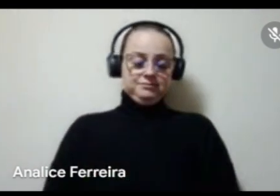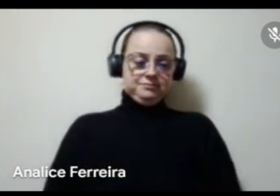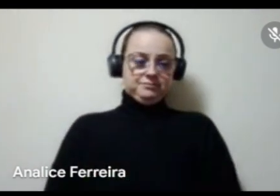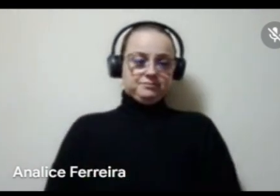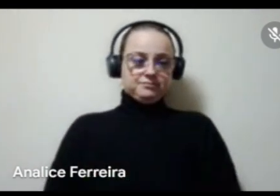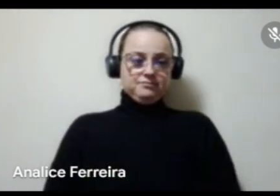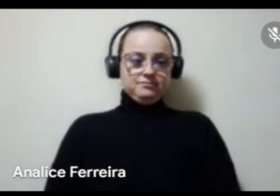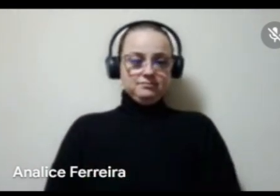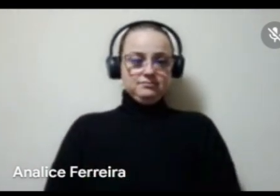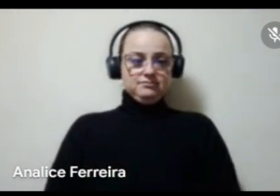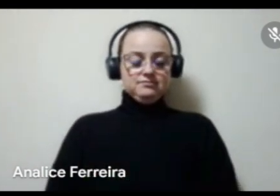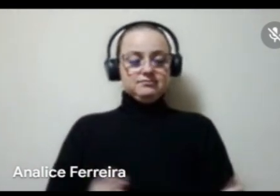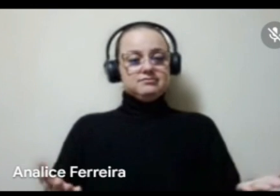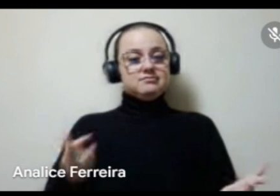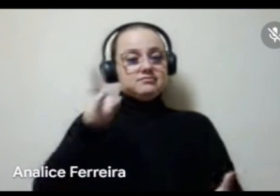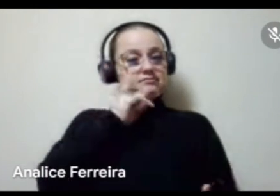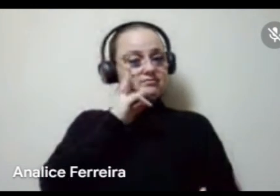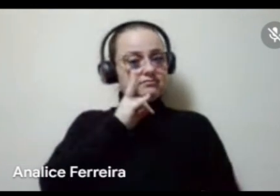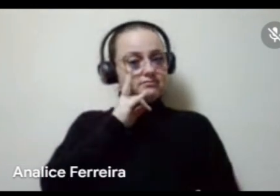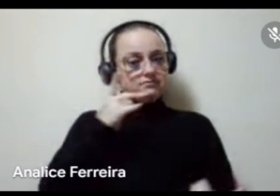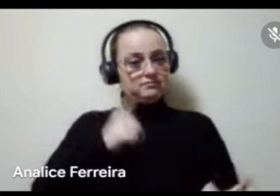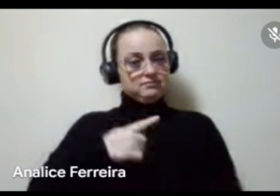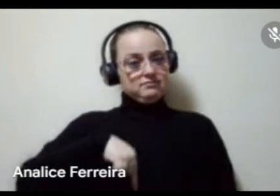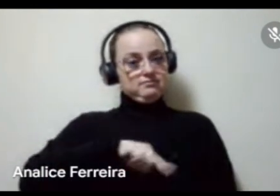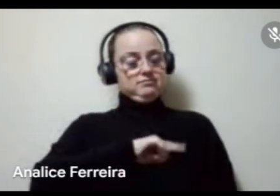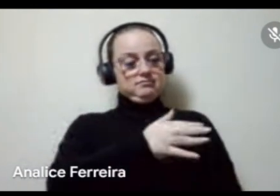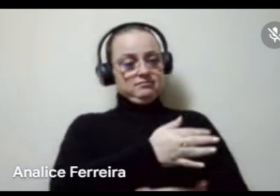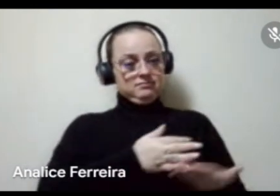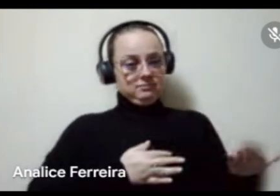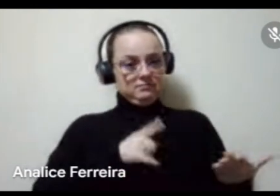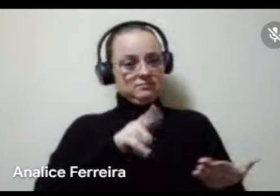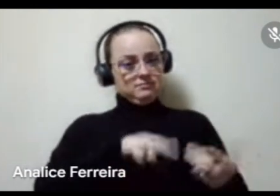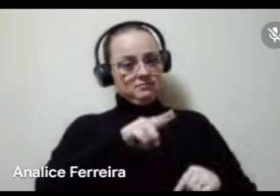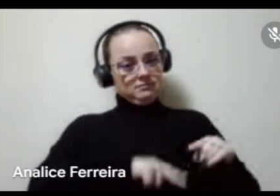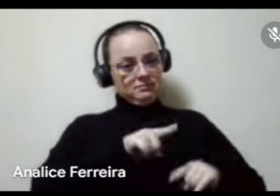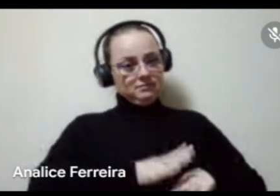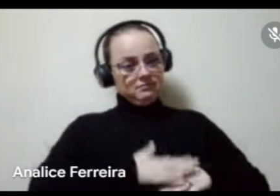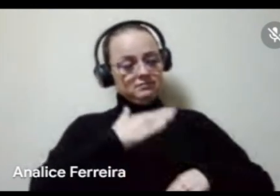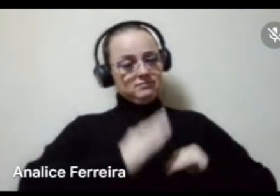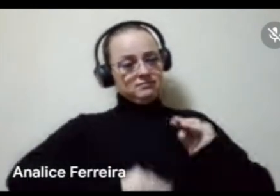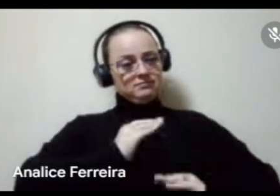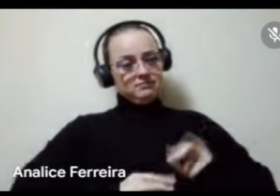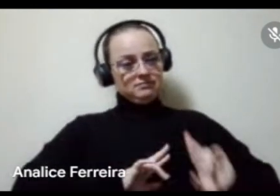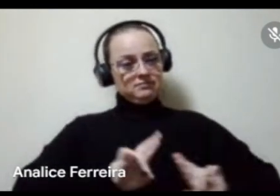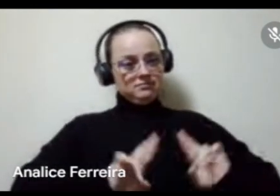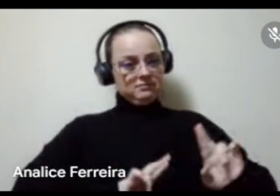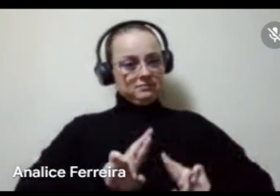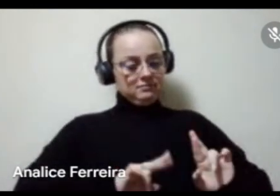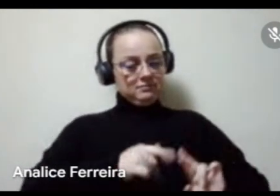Assim, eu reforço que o nosso formulário, é um produto mais aplicado e mais relacionado ao par,